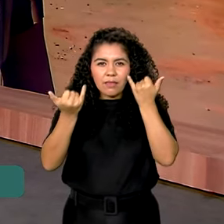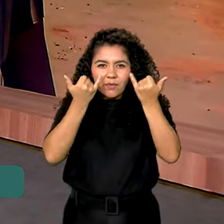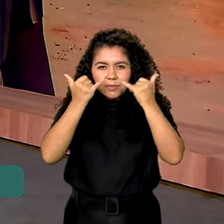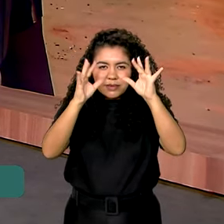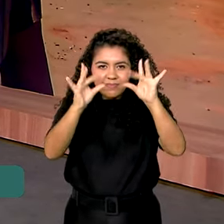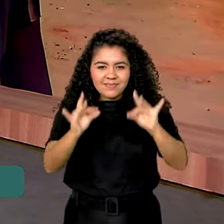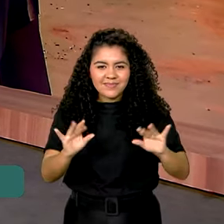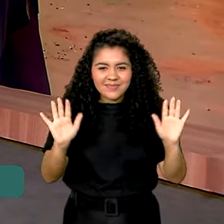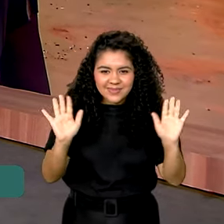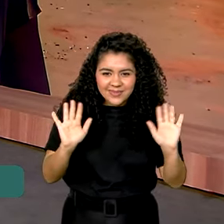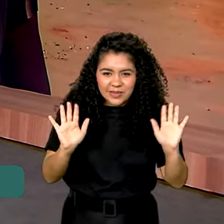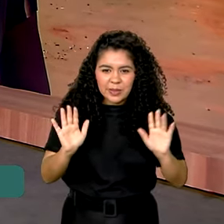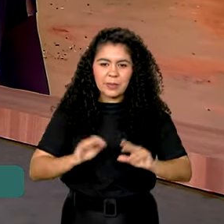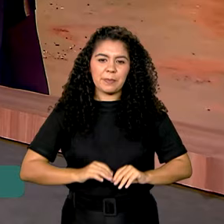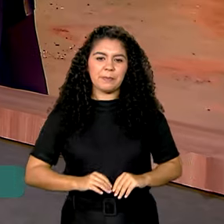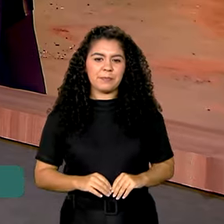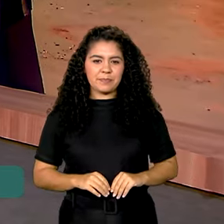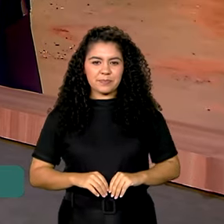gente. Oi, Jéssica.